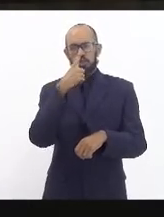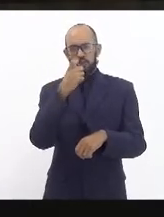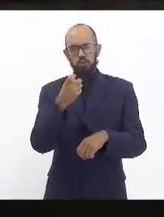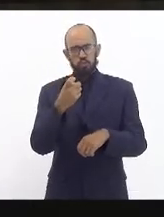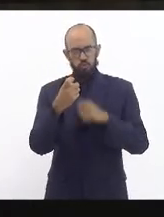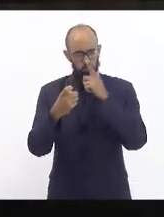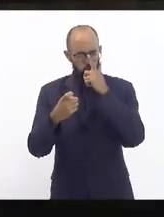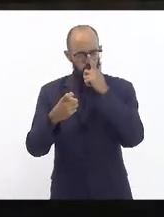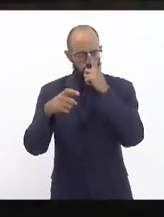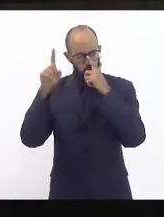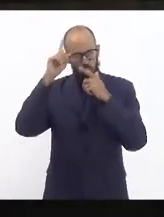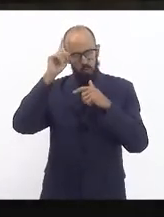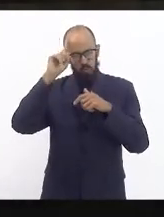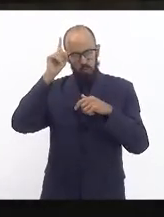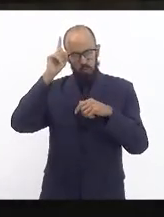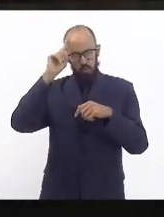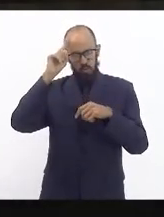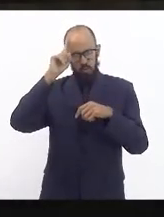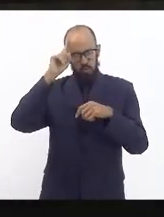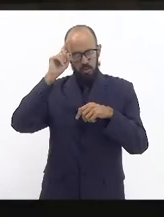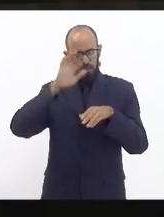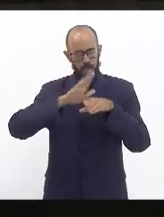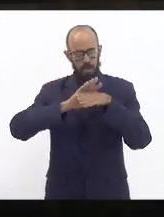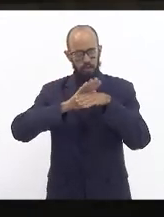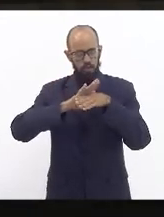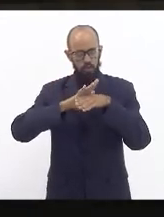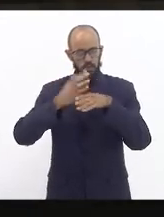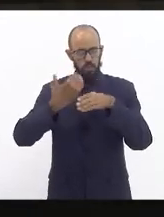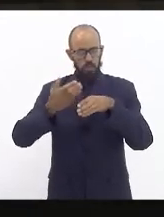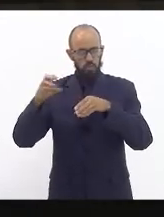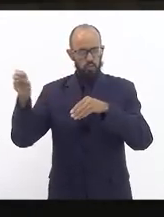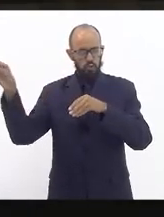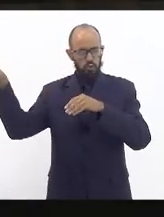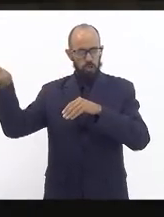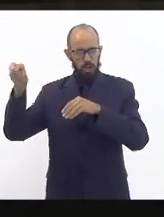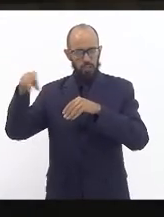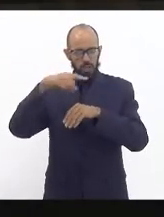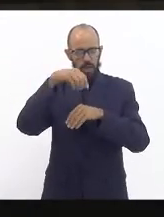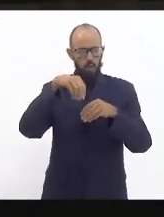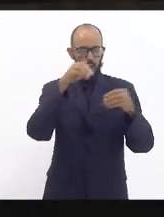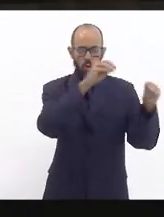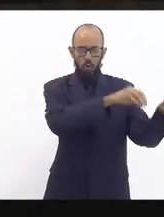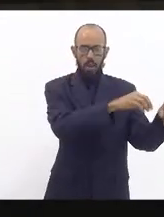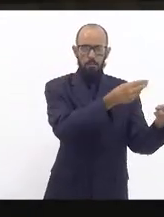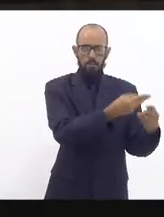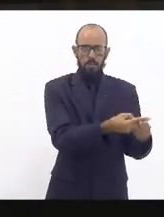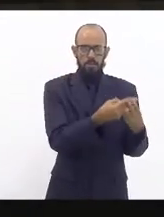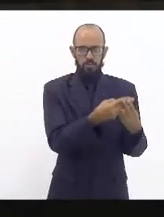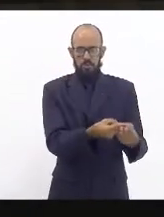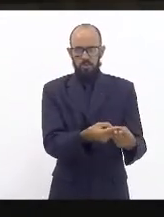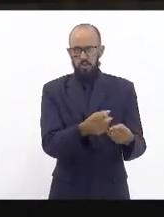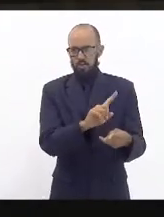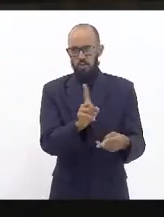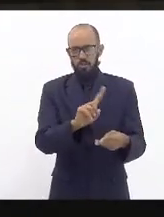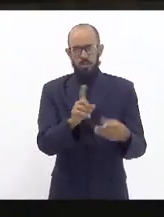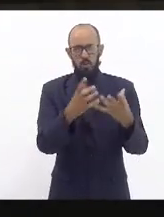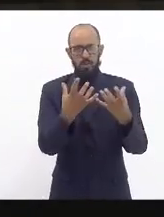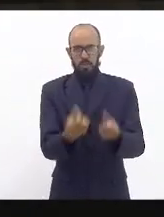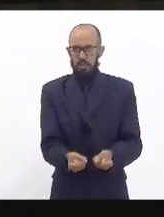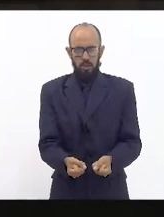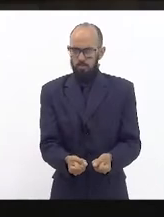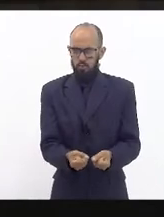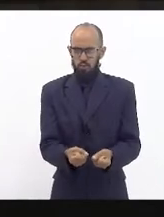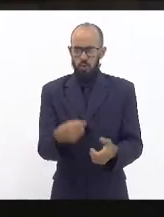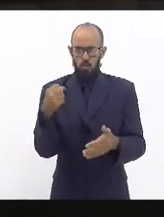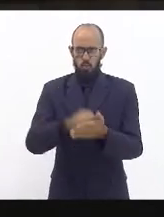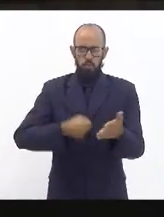Guanabara lá no lixão de Caxias queriam tirar de lá e levar para onde? para Paciência nós não aceitamos isso eu lutei e